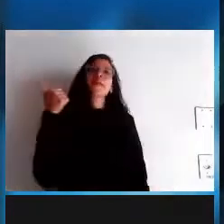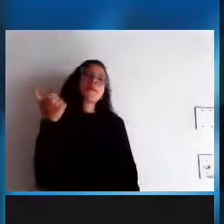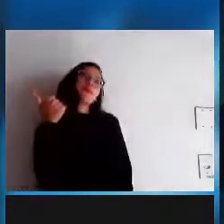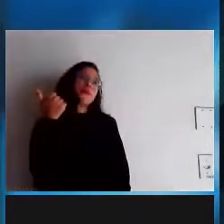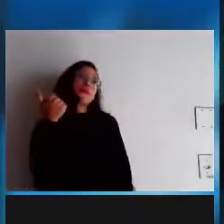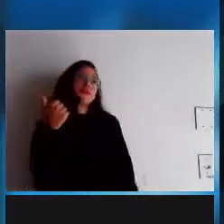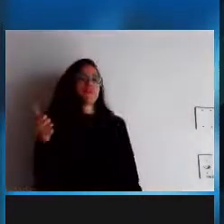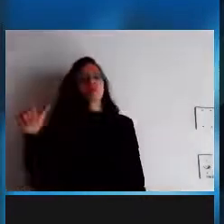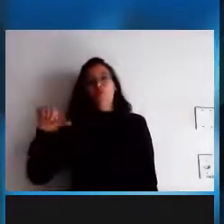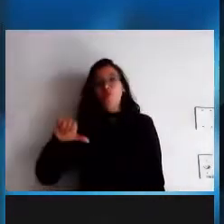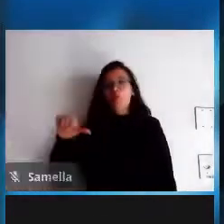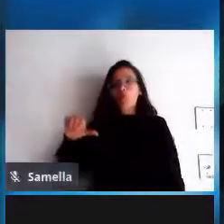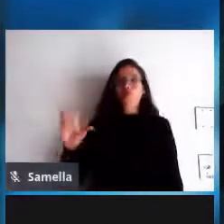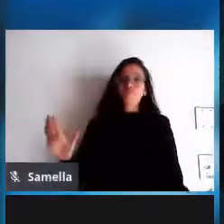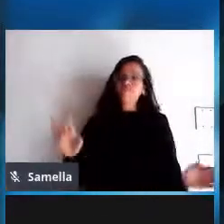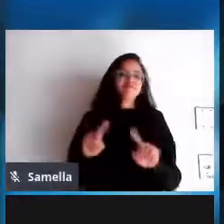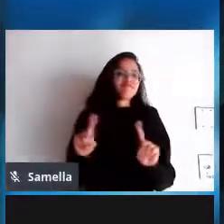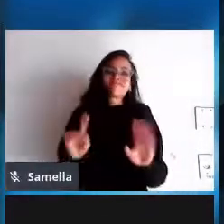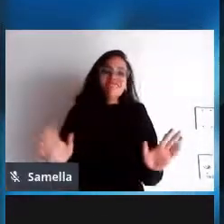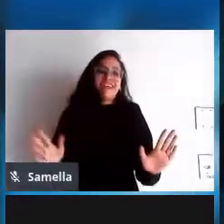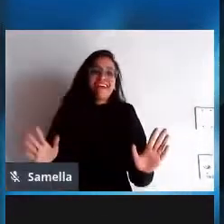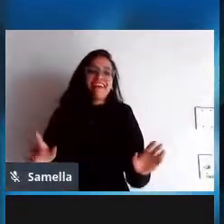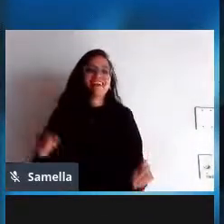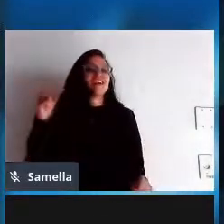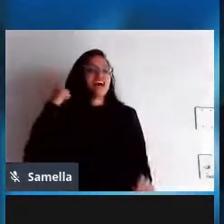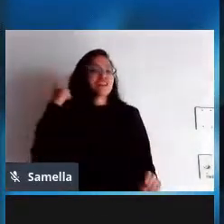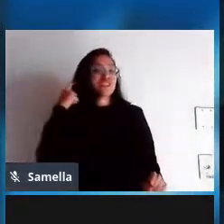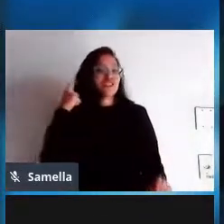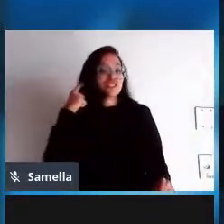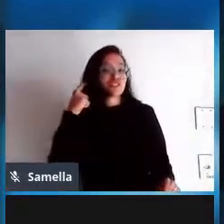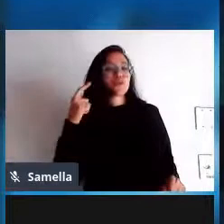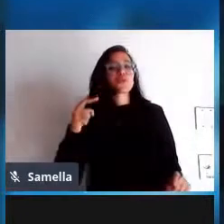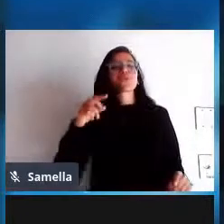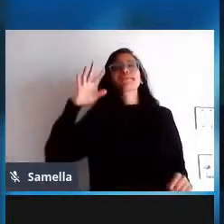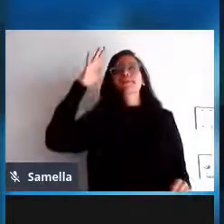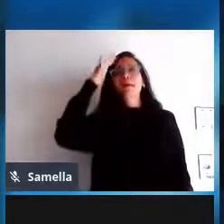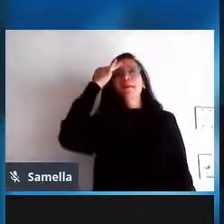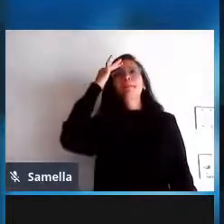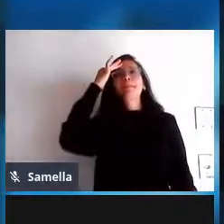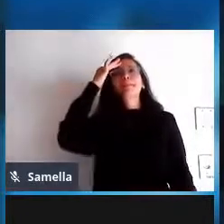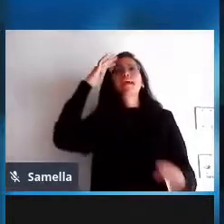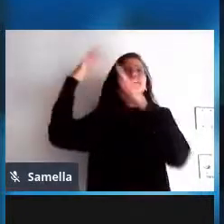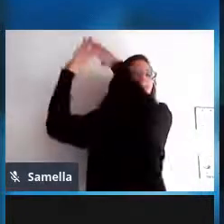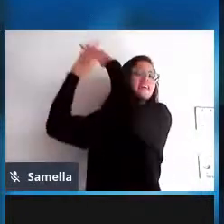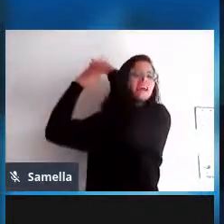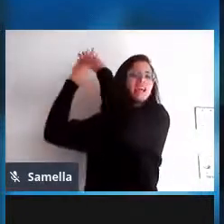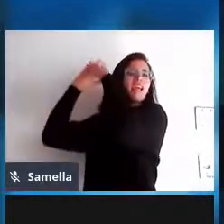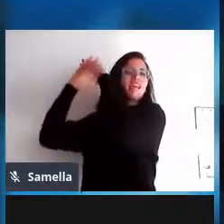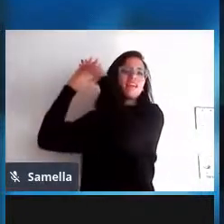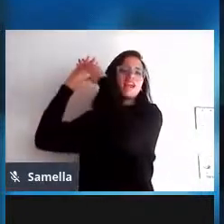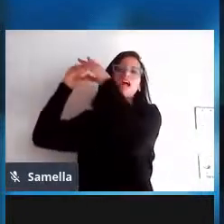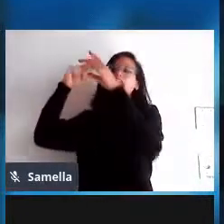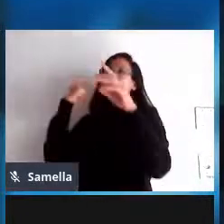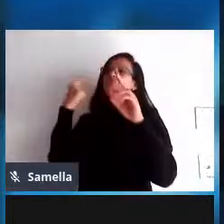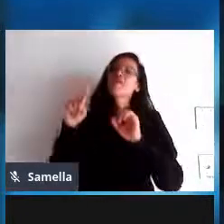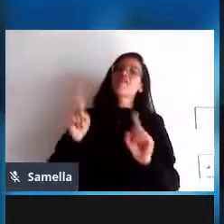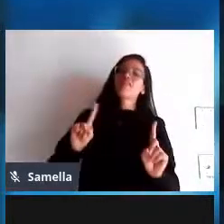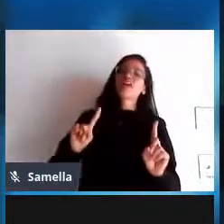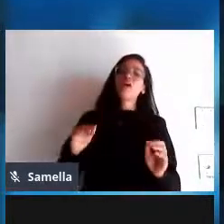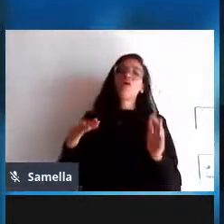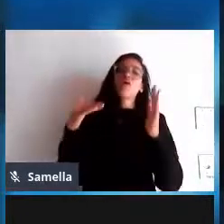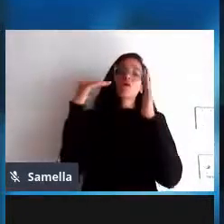conversa todo mundo ouve entende e retruca se for o caso tá mas